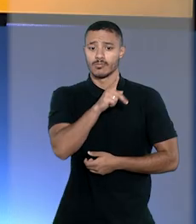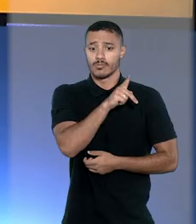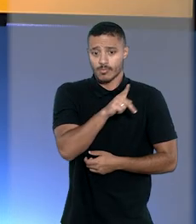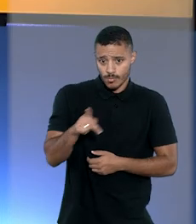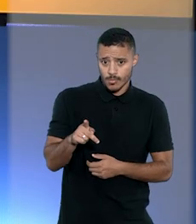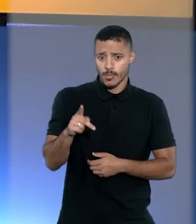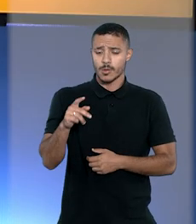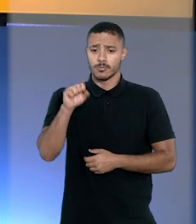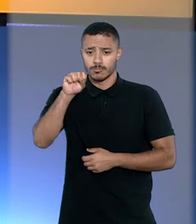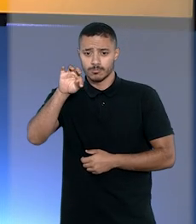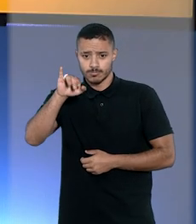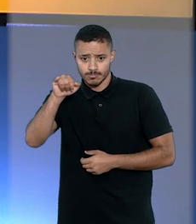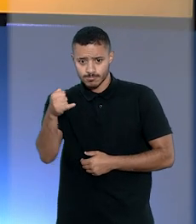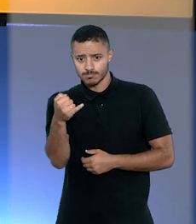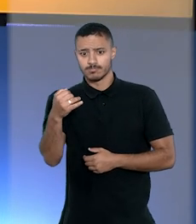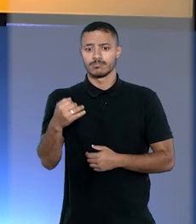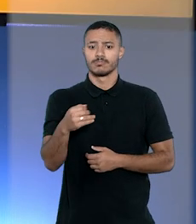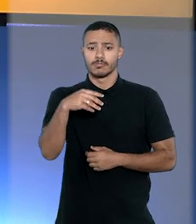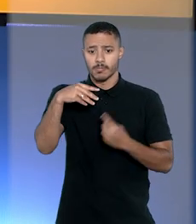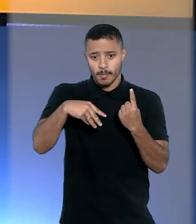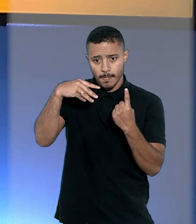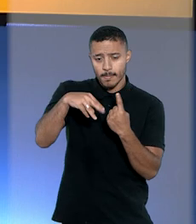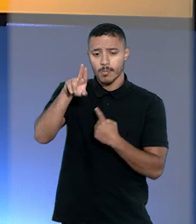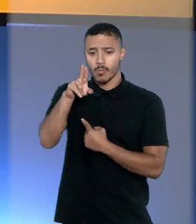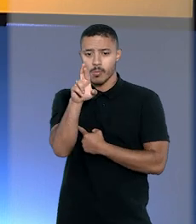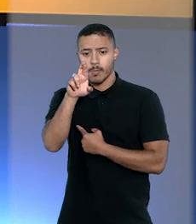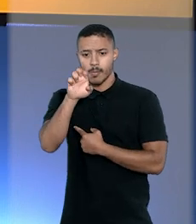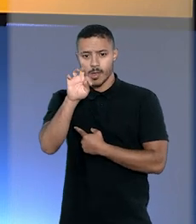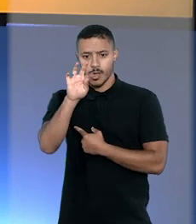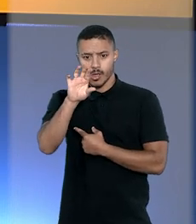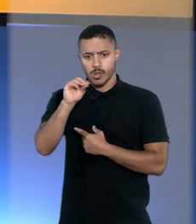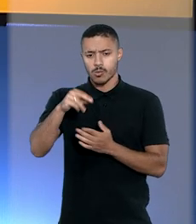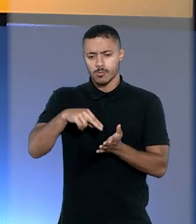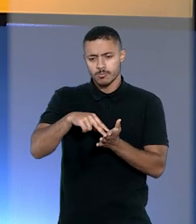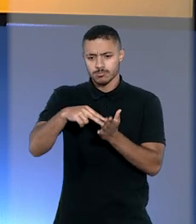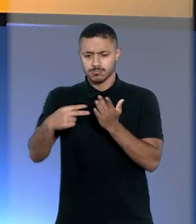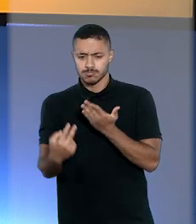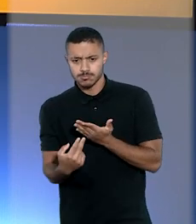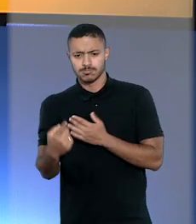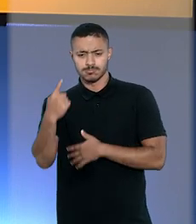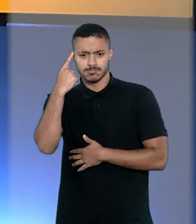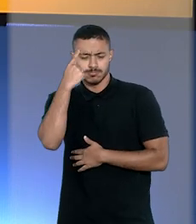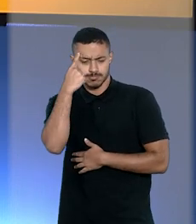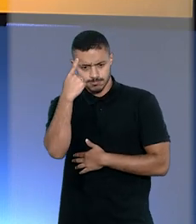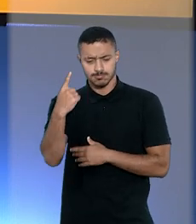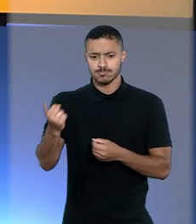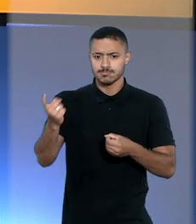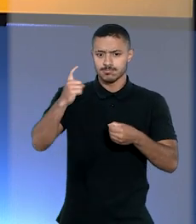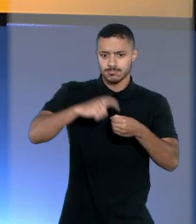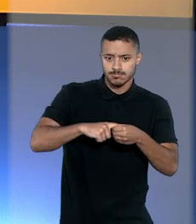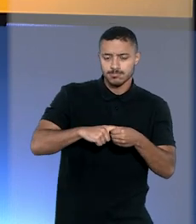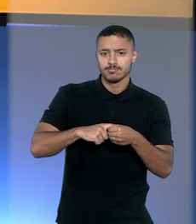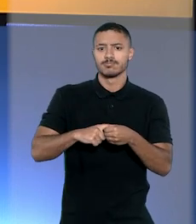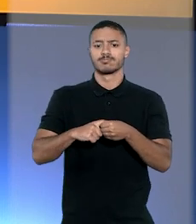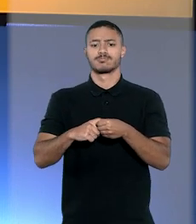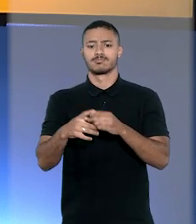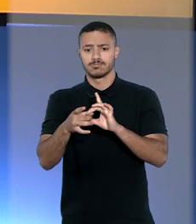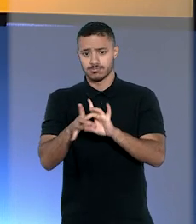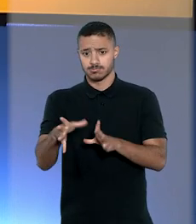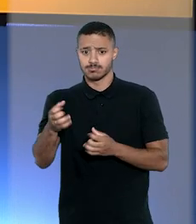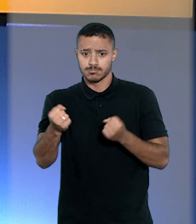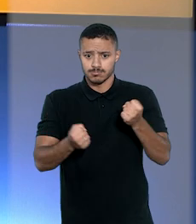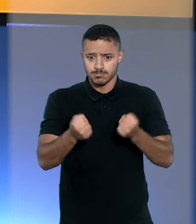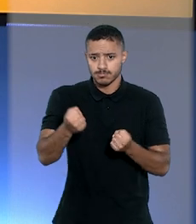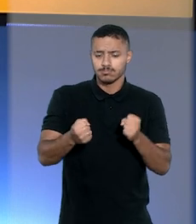O presidente do Superior Tribunal de Justiça, ministro Humberto Martins, derrubou decisão que exigia a volta do